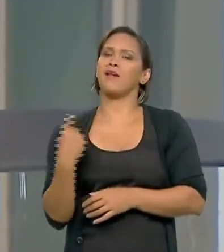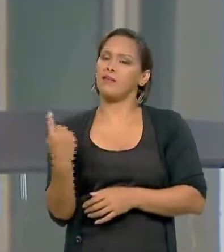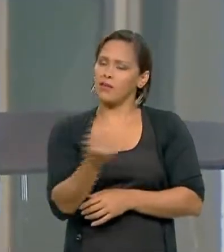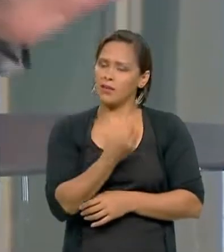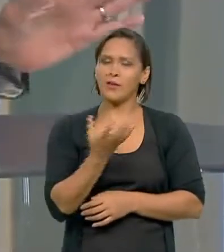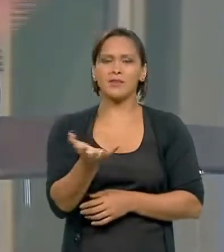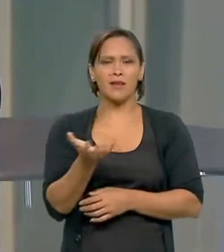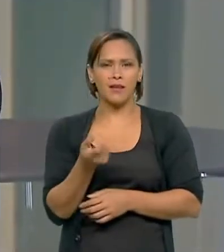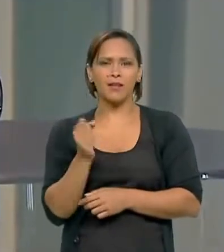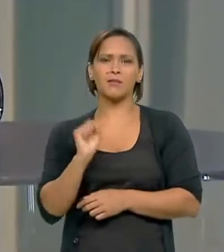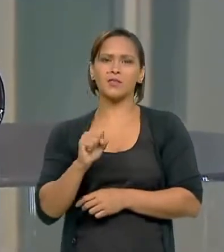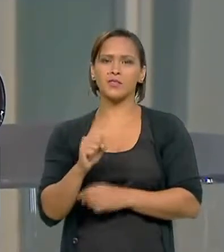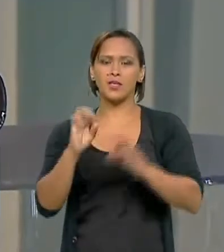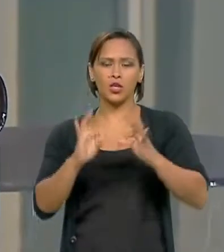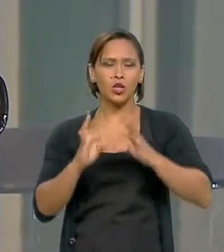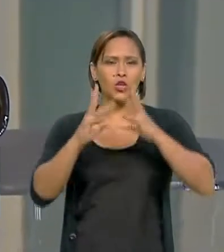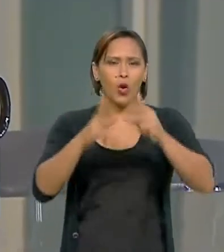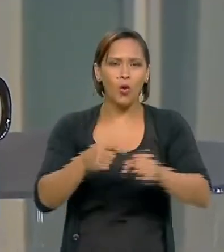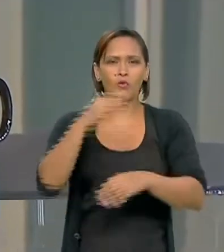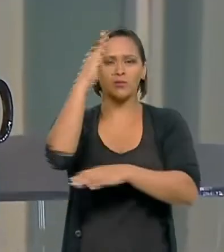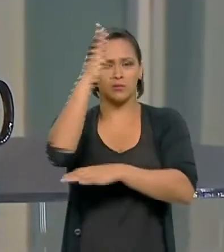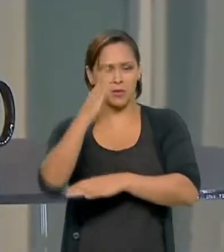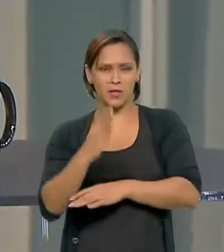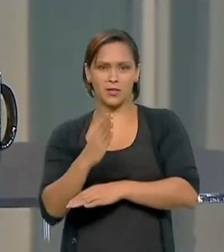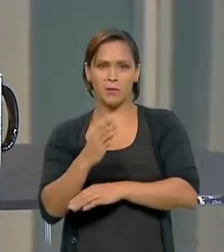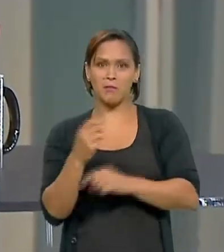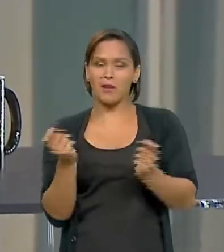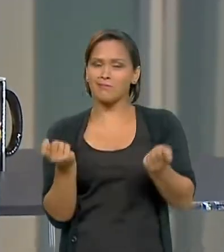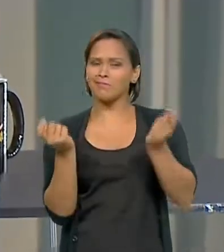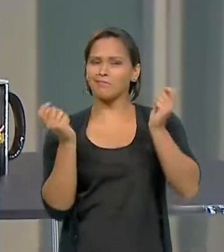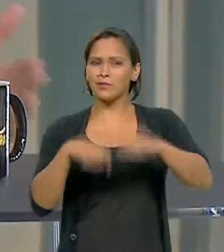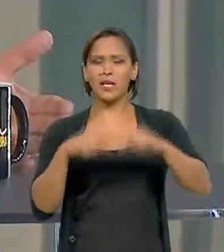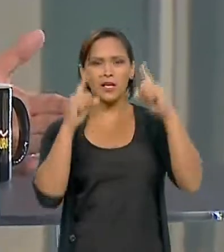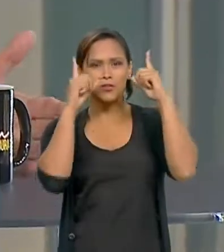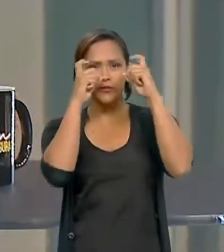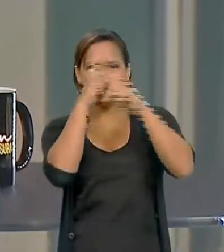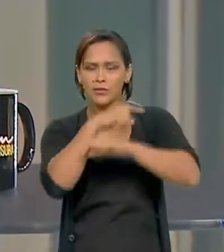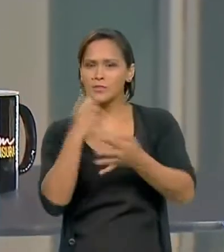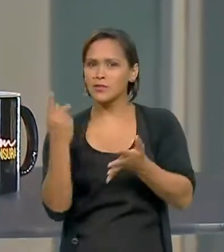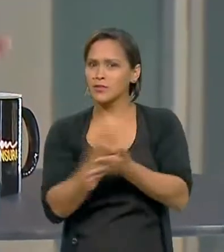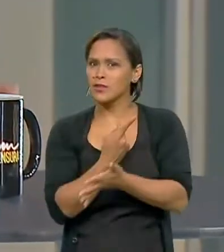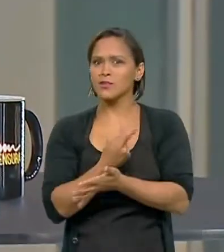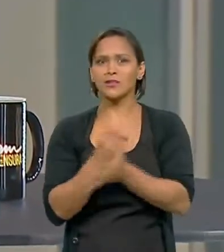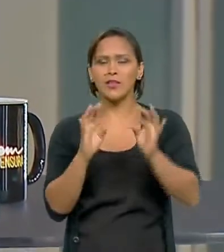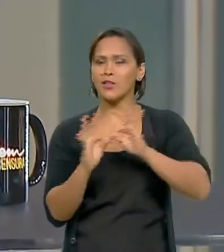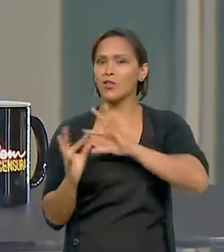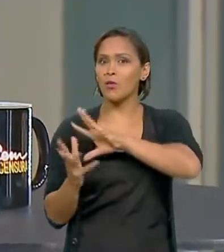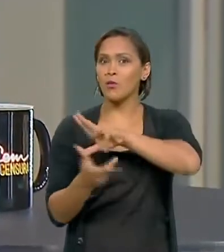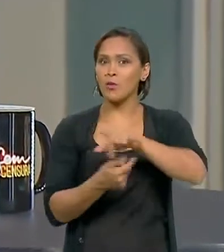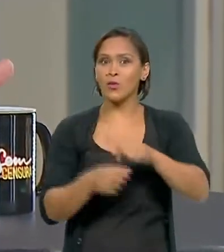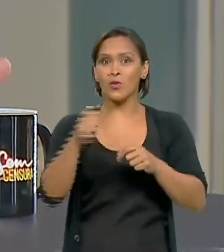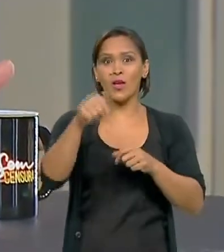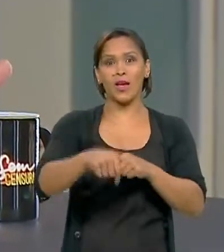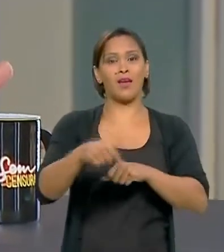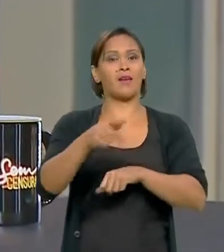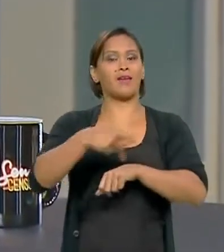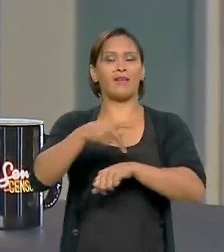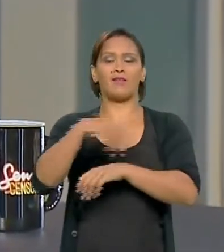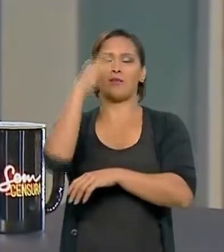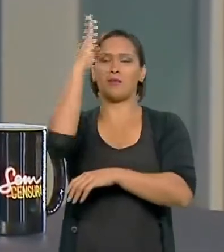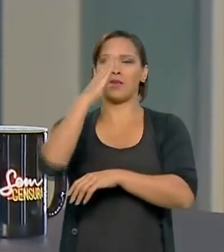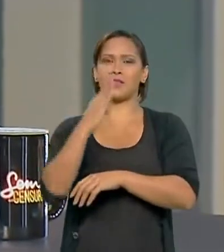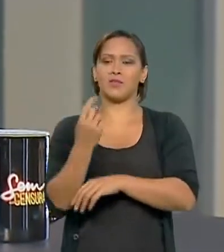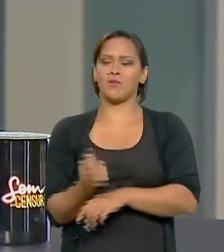totalmente vacinados. Mas é impossível. Não é assim que está acontecendo no mundo. O Brasil não é uma exceção.